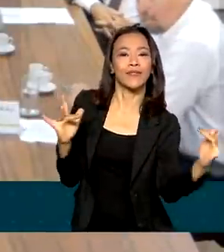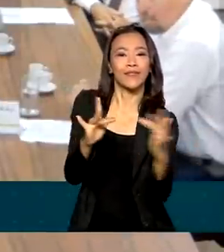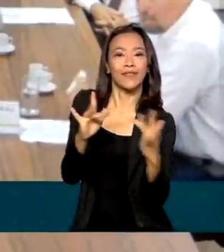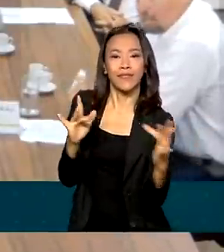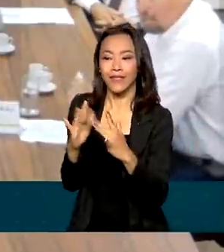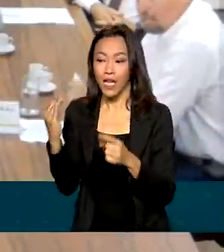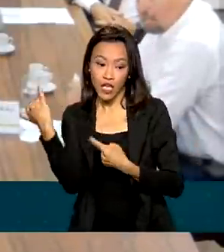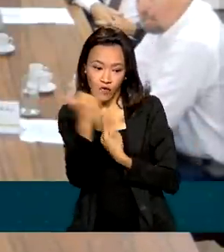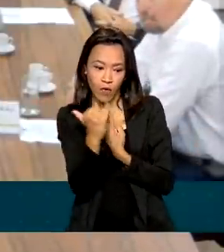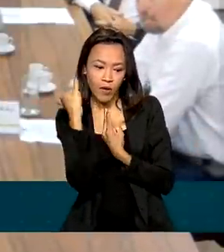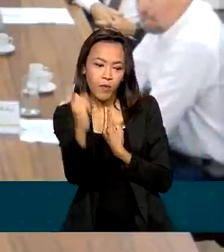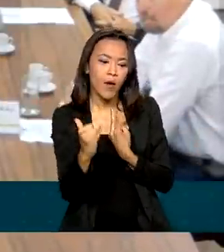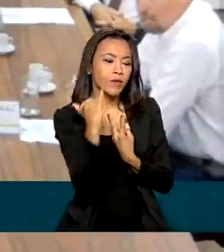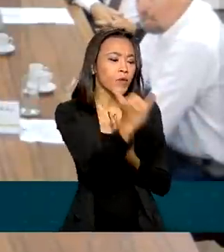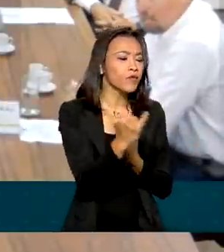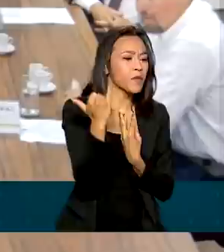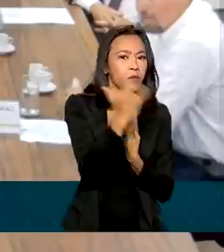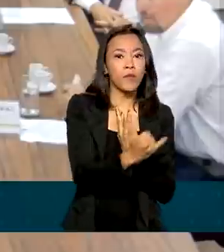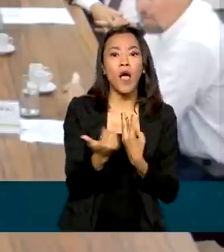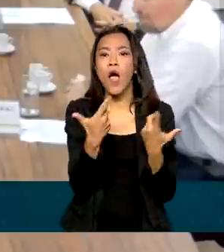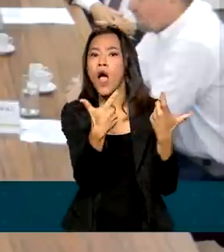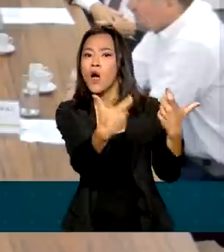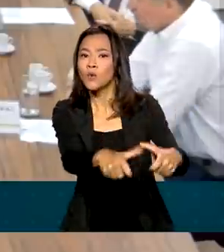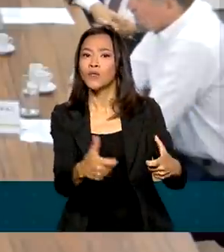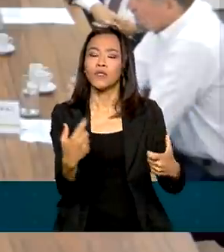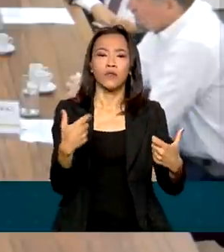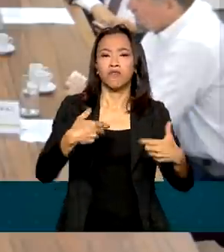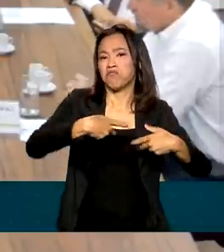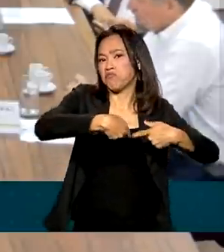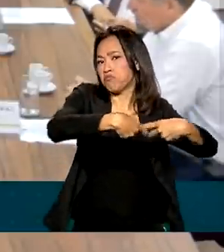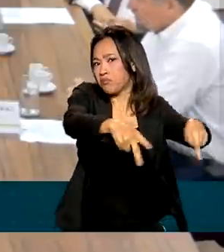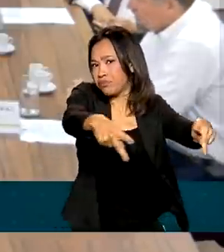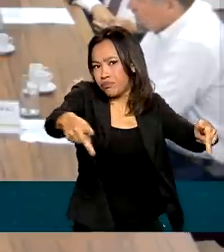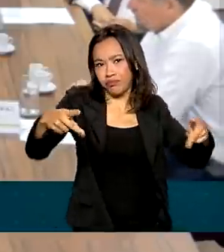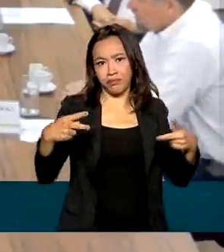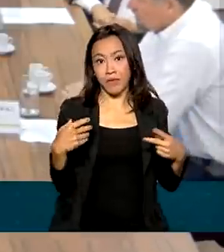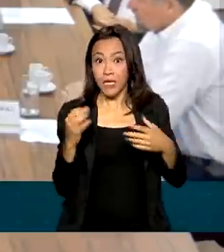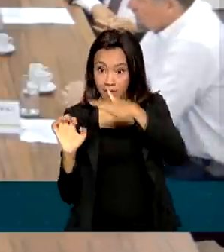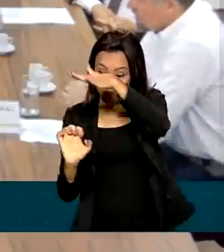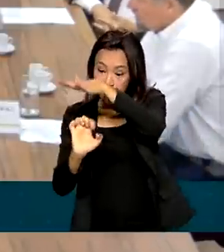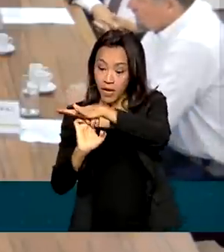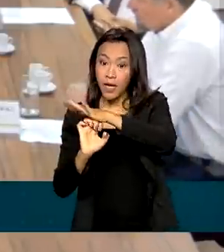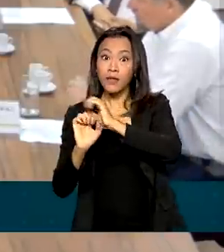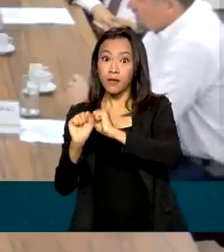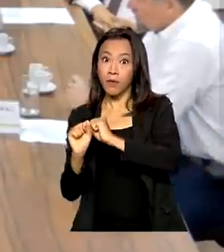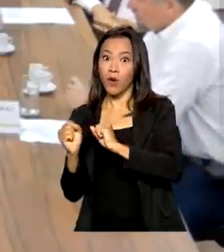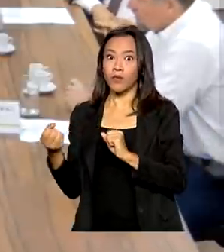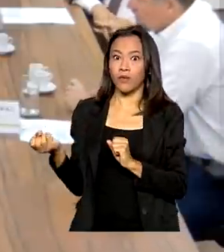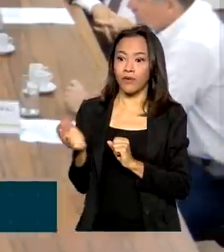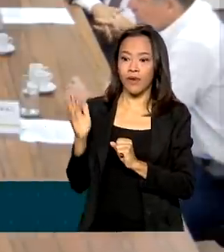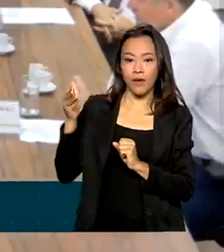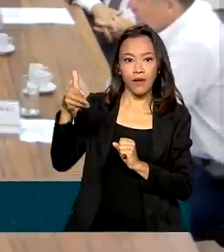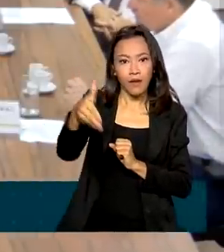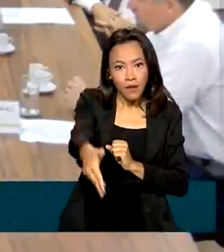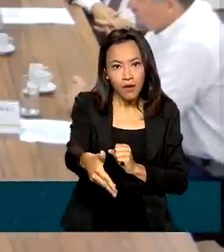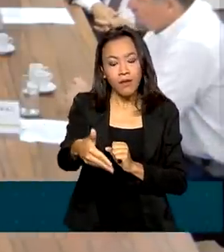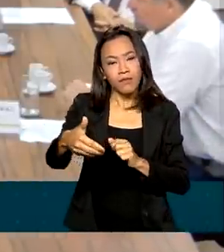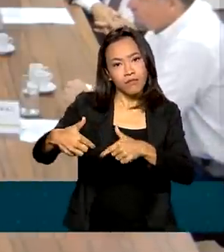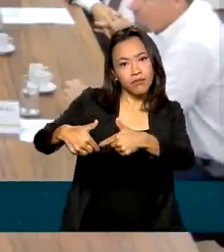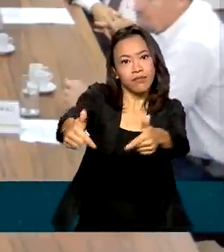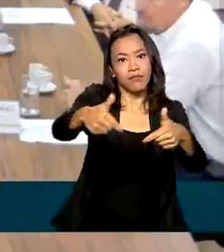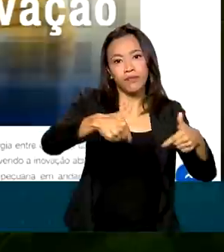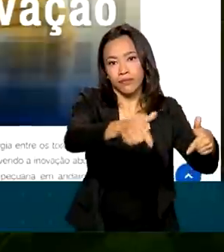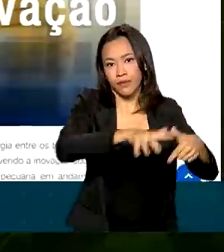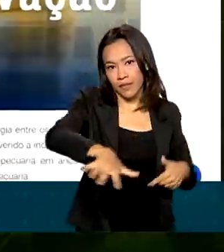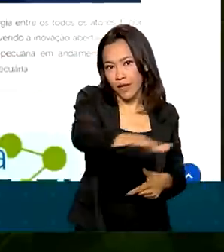produtor rural onde ele pode colocar suas dores para que empresas inovadoras possam, de fato, atuar naquilo que eles